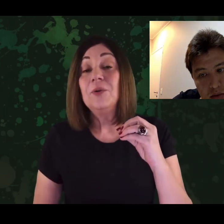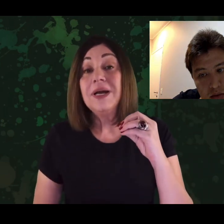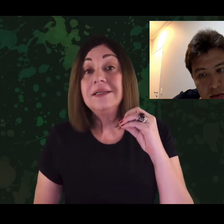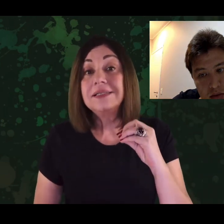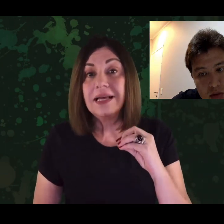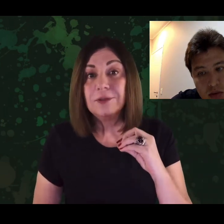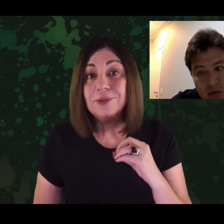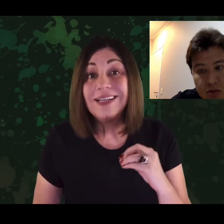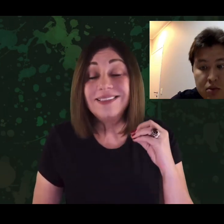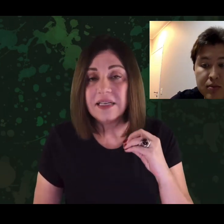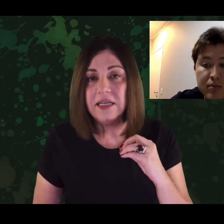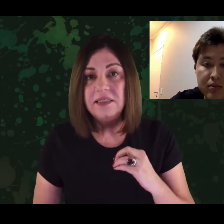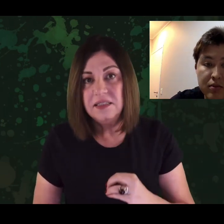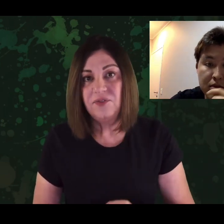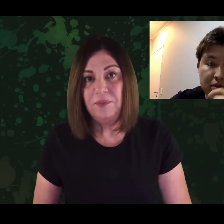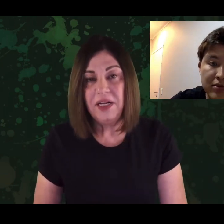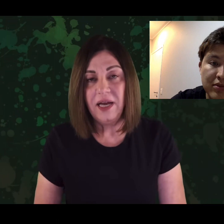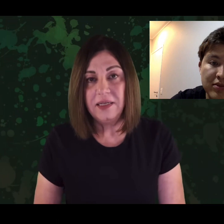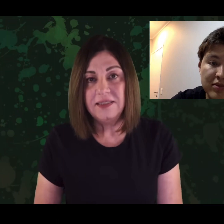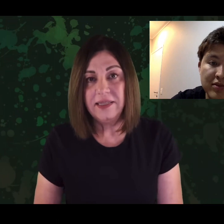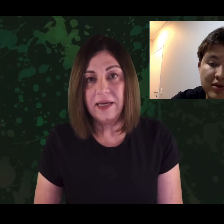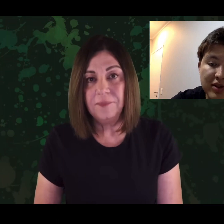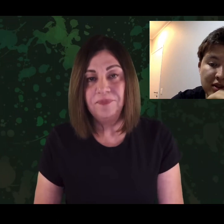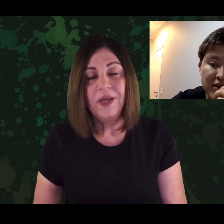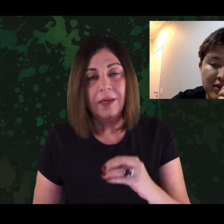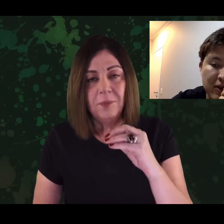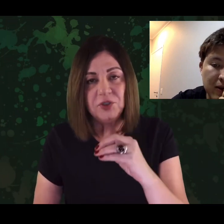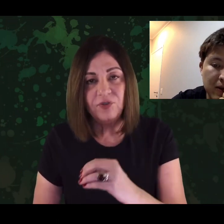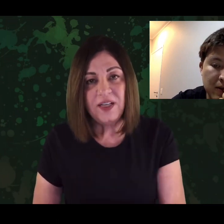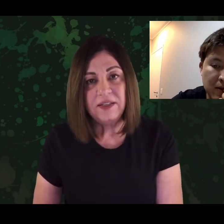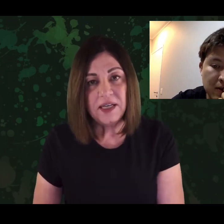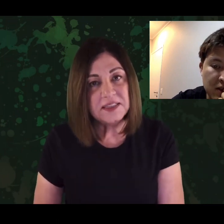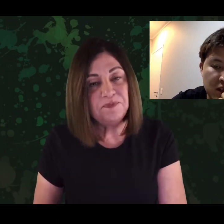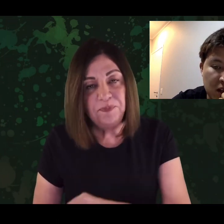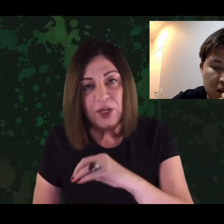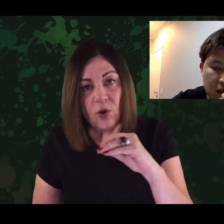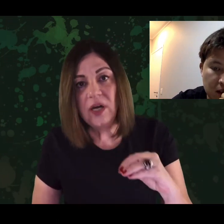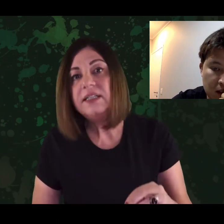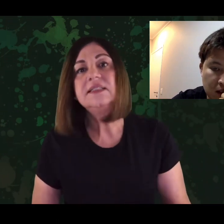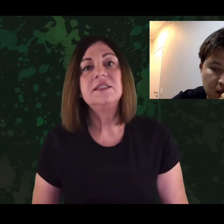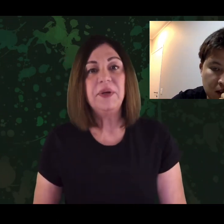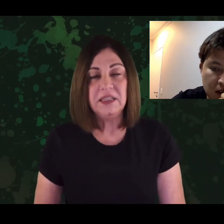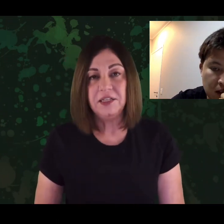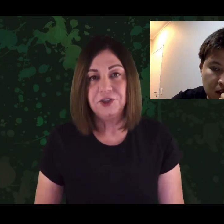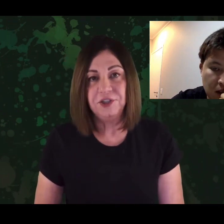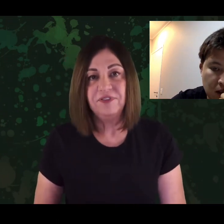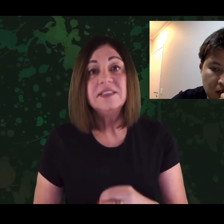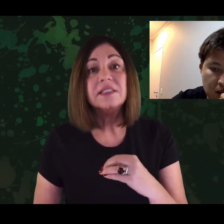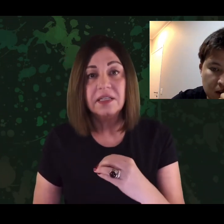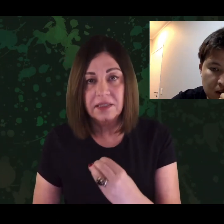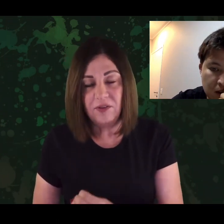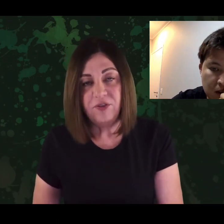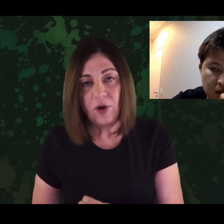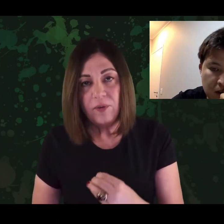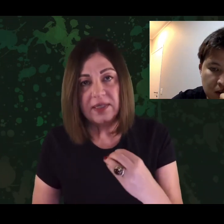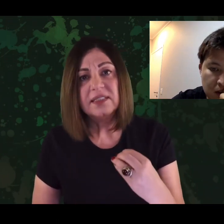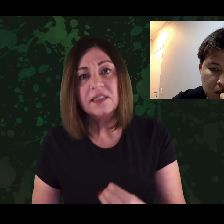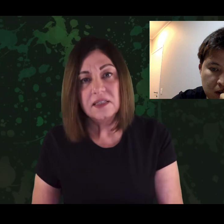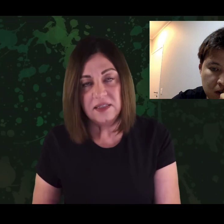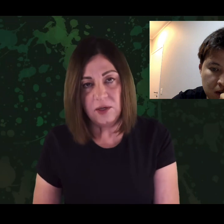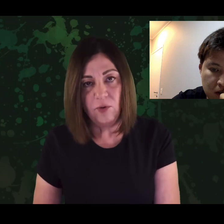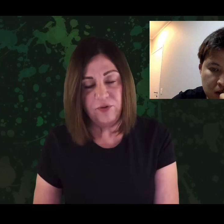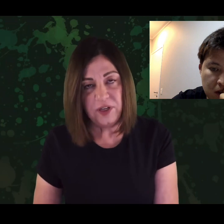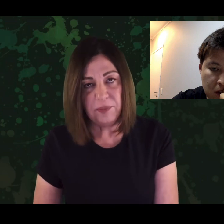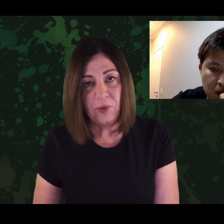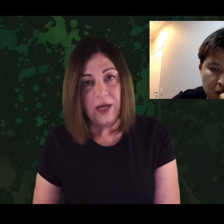ele está meio cansado das crises familiares dela. Mas o fato é que as piores expectativas da Florence